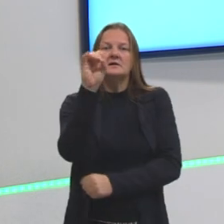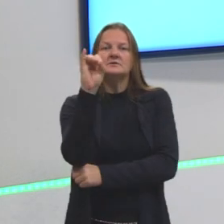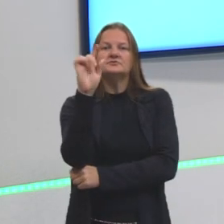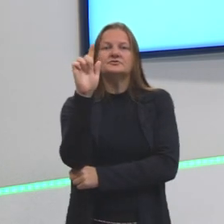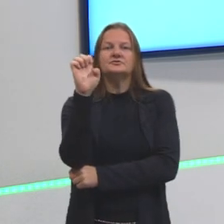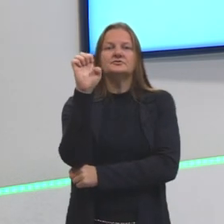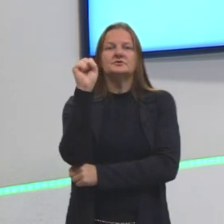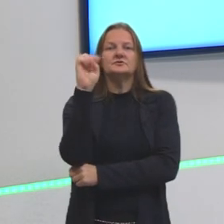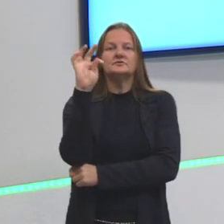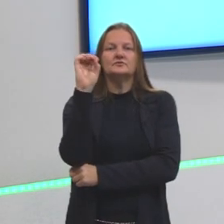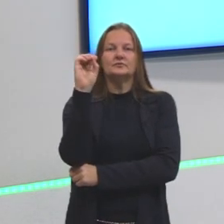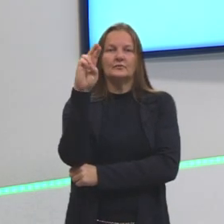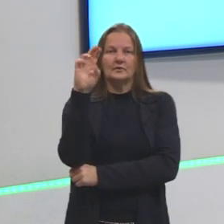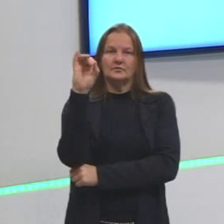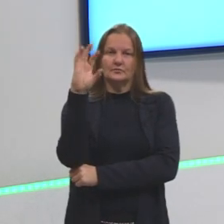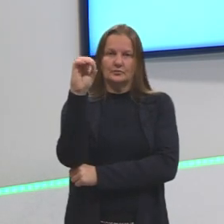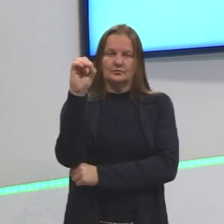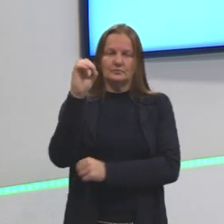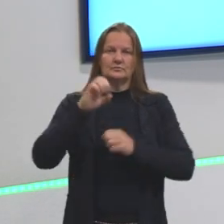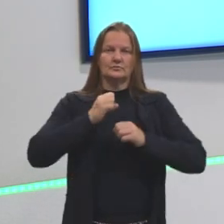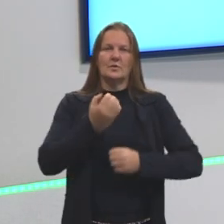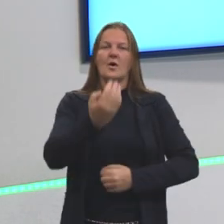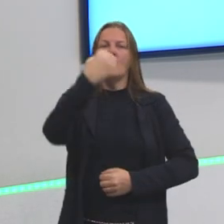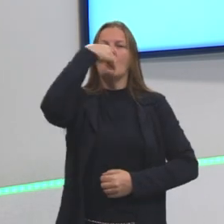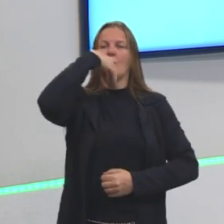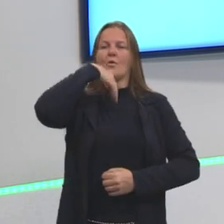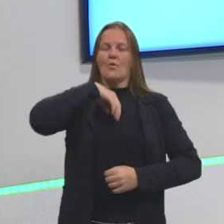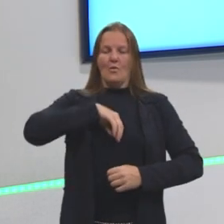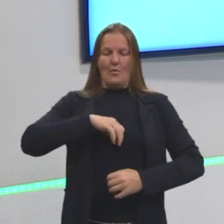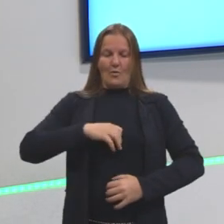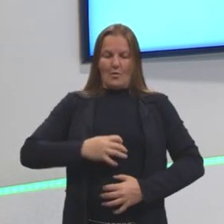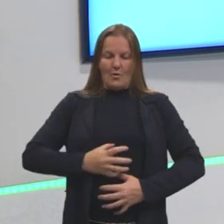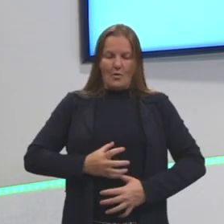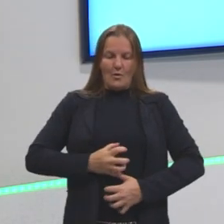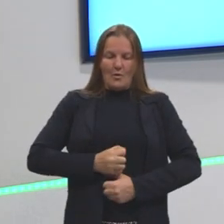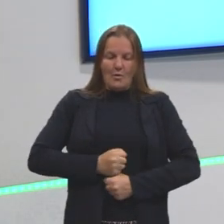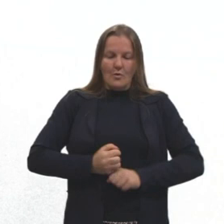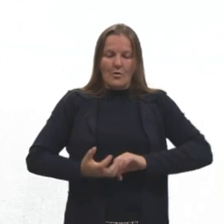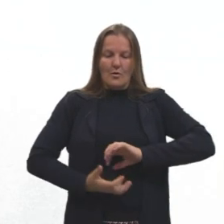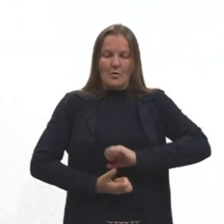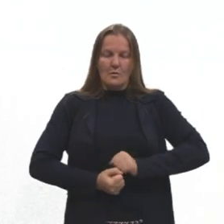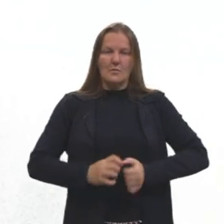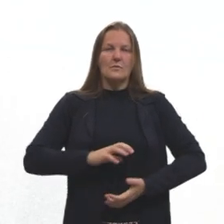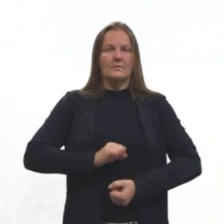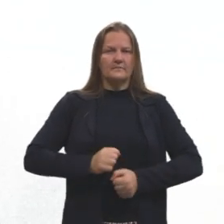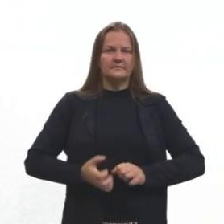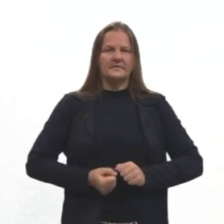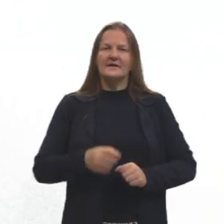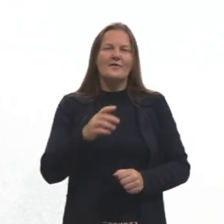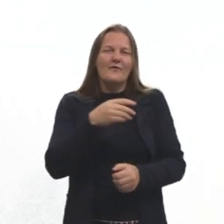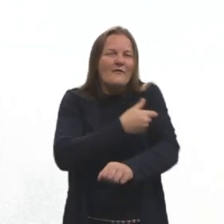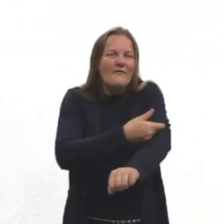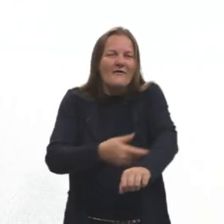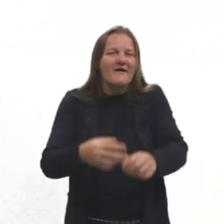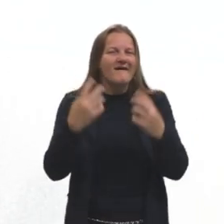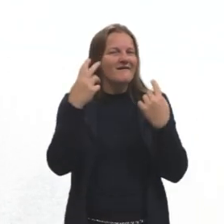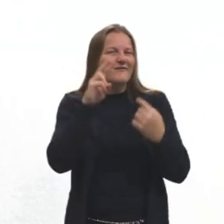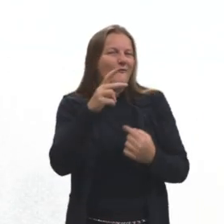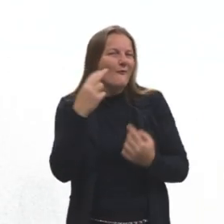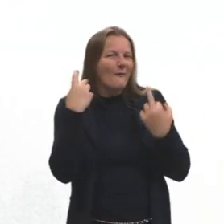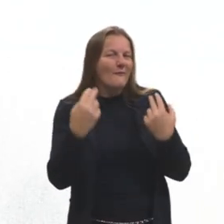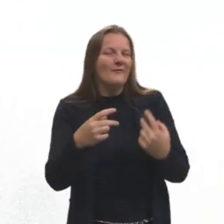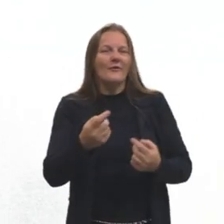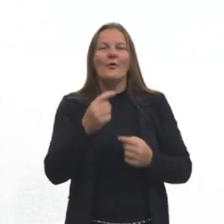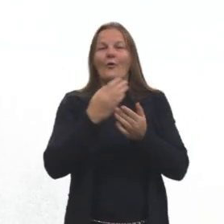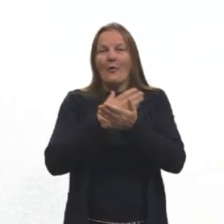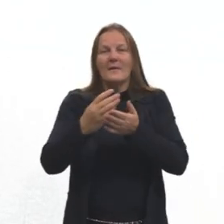Bom, o sistema digestório, acho que ele passa a ser o mais comum, né? O que a gente mais lembra. Começa, então, pela